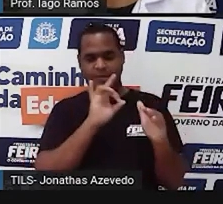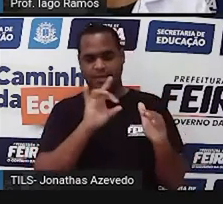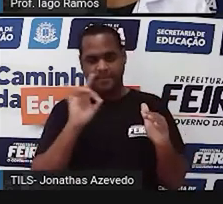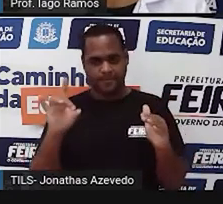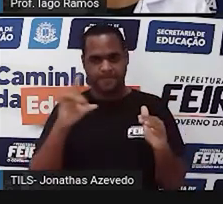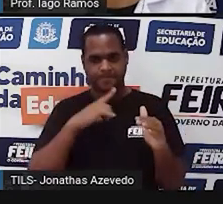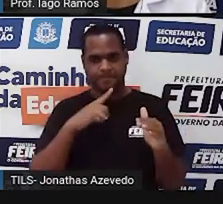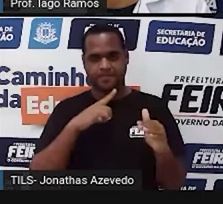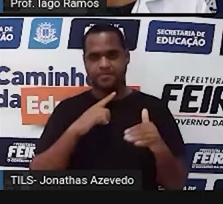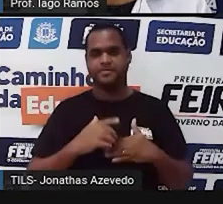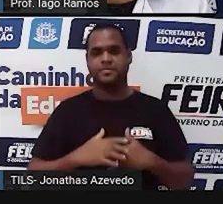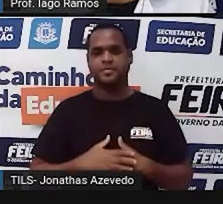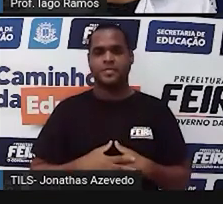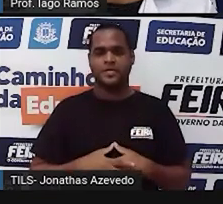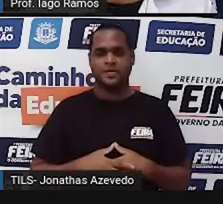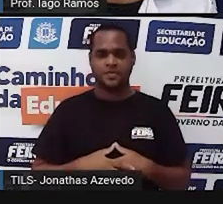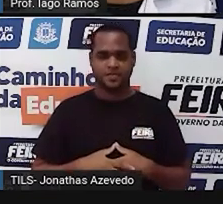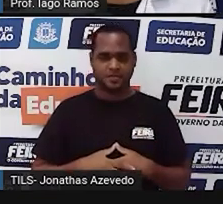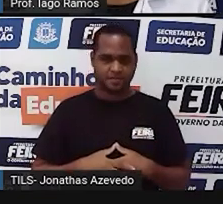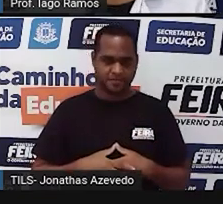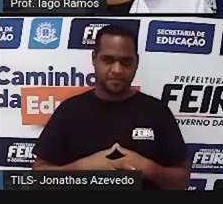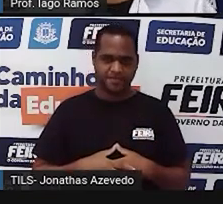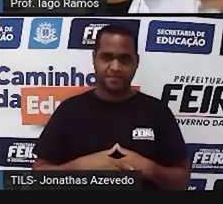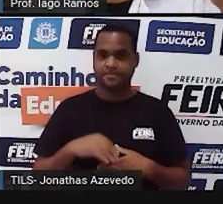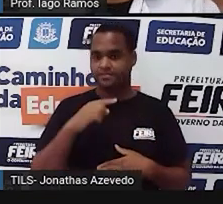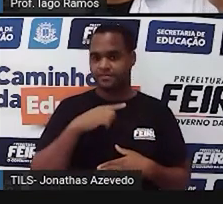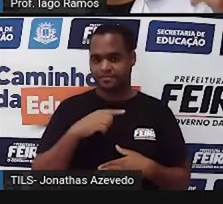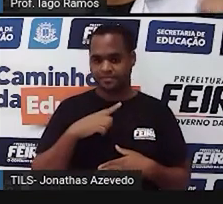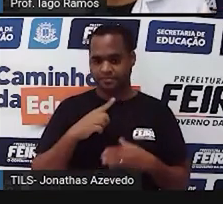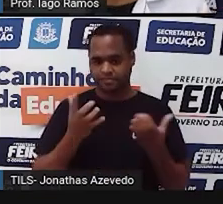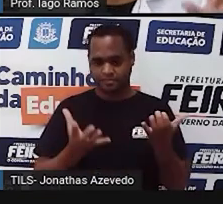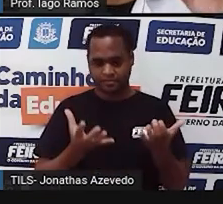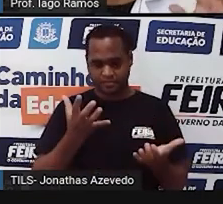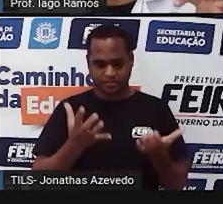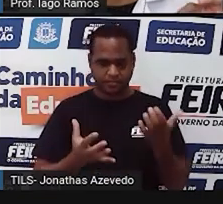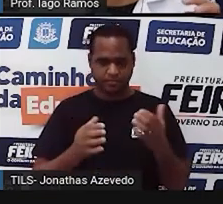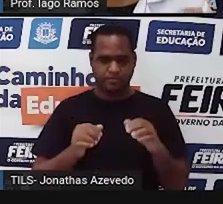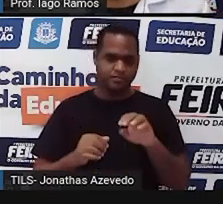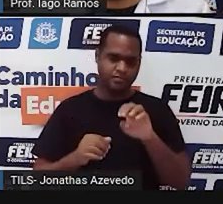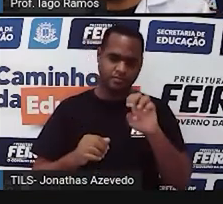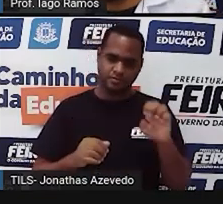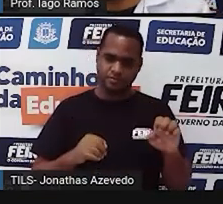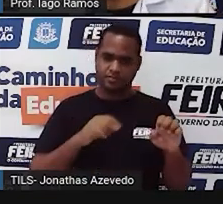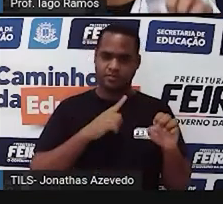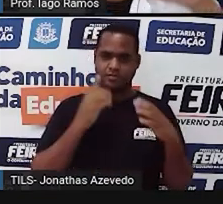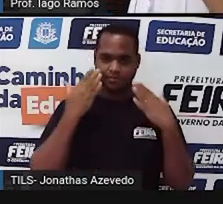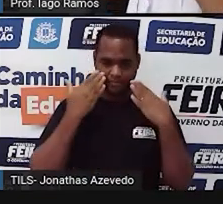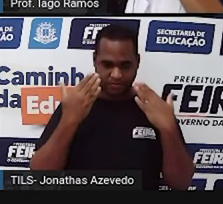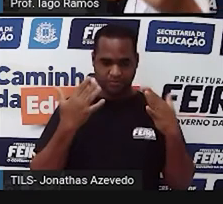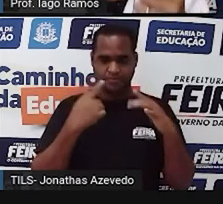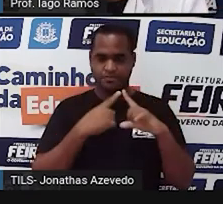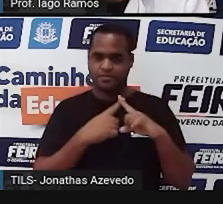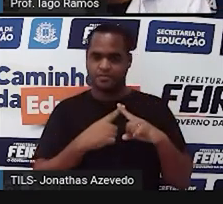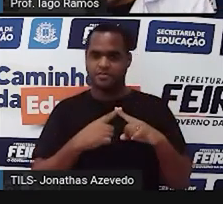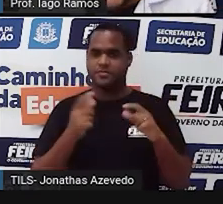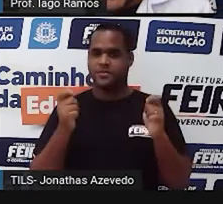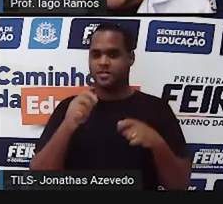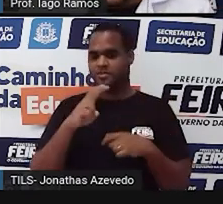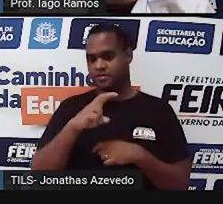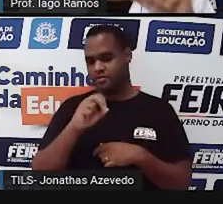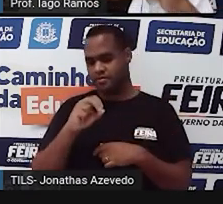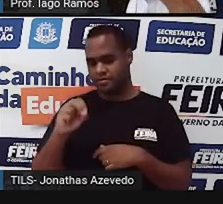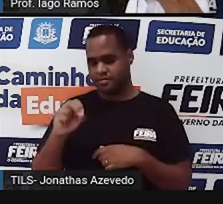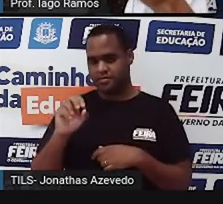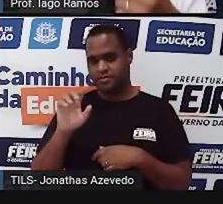caixinha. Certo? No prato esquerdo, tem duas caixinhas representadas por x, mais 500